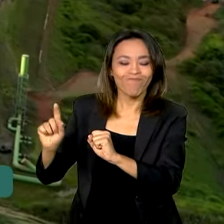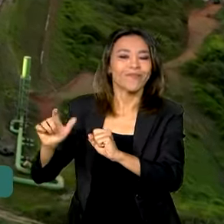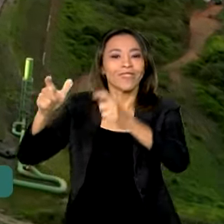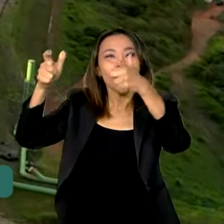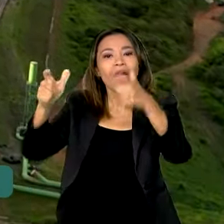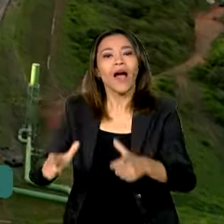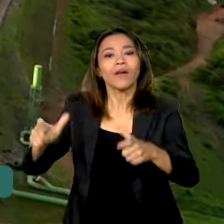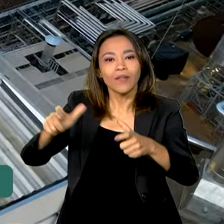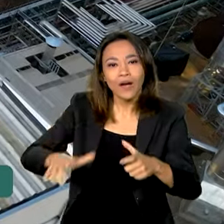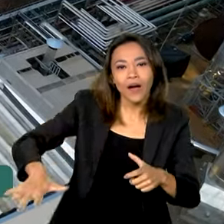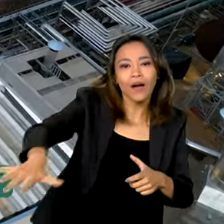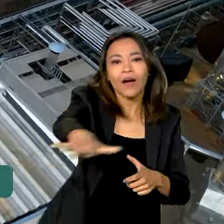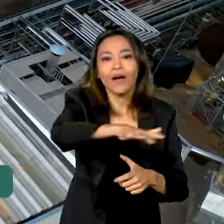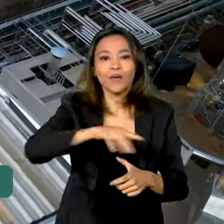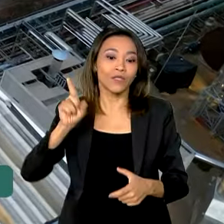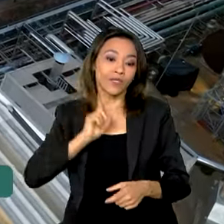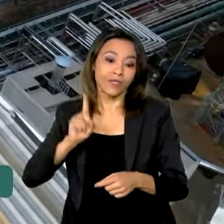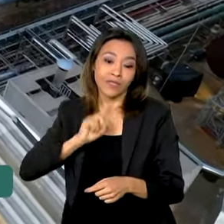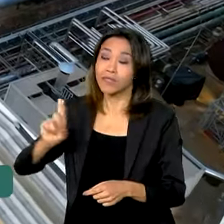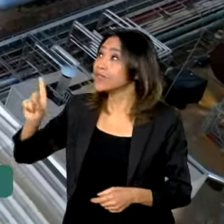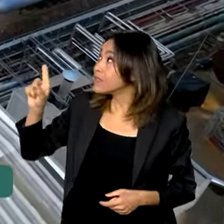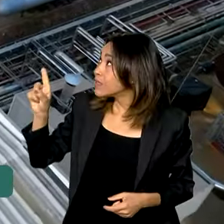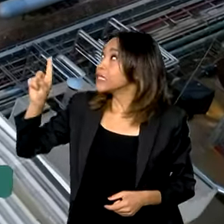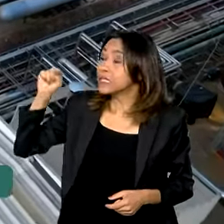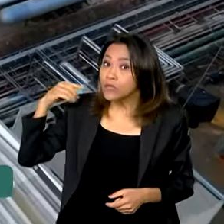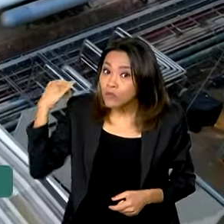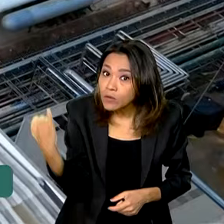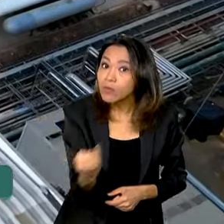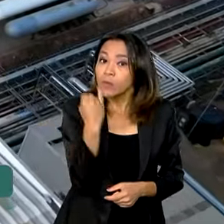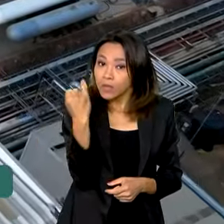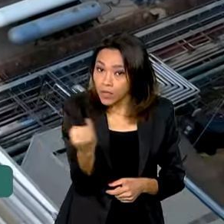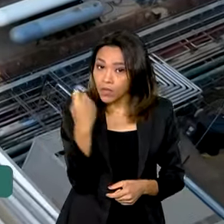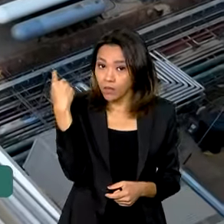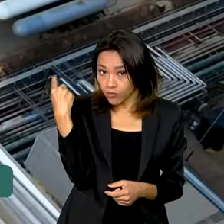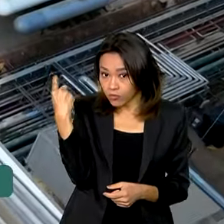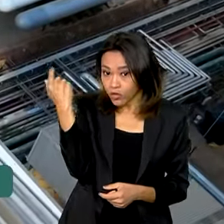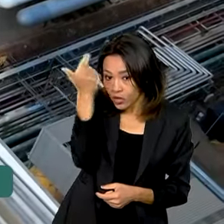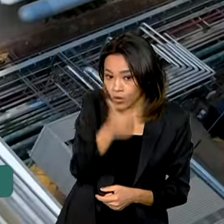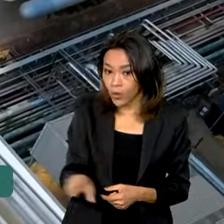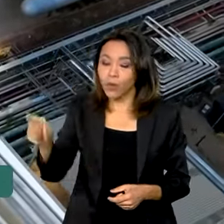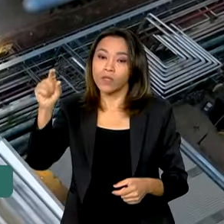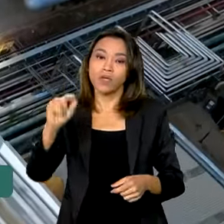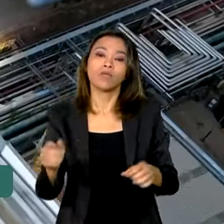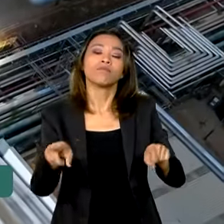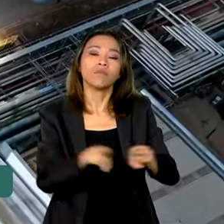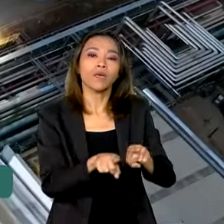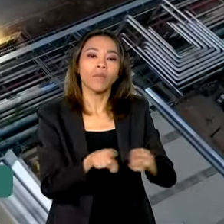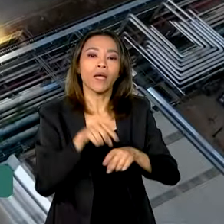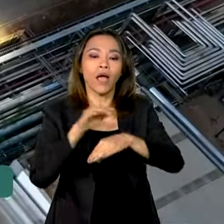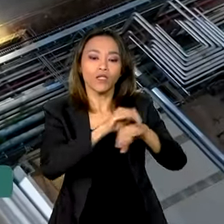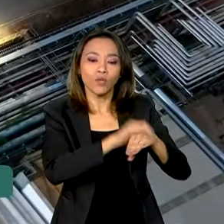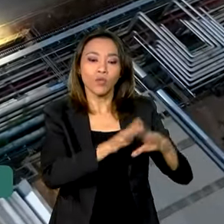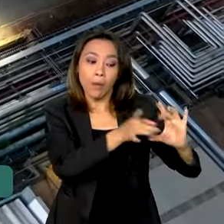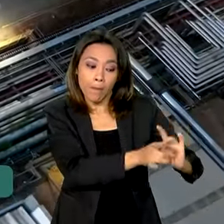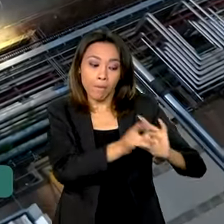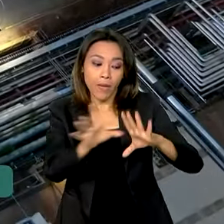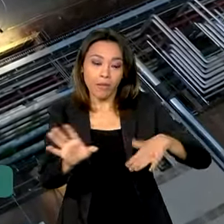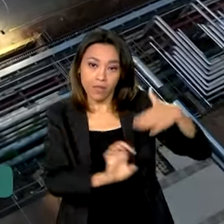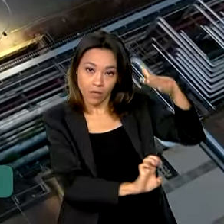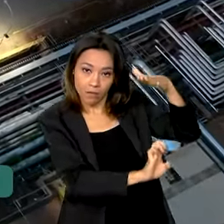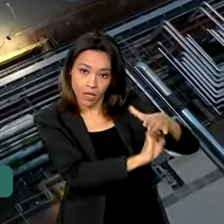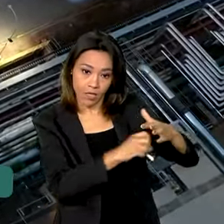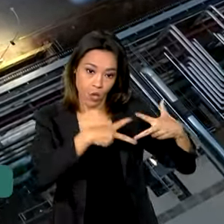Salitre no Triângulo Mineiro foi uma ação importante e outra medida foi a autorização da Petrobras para a